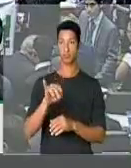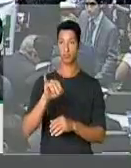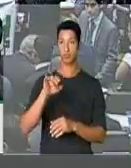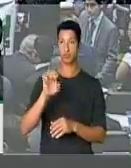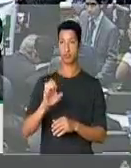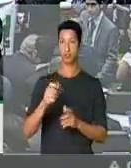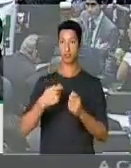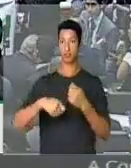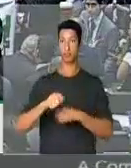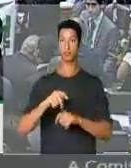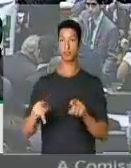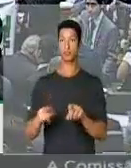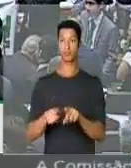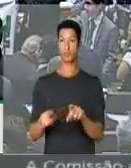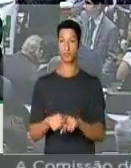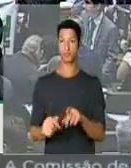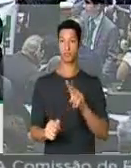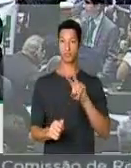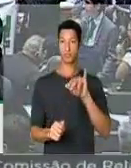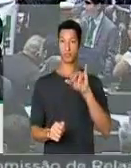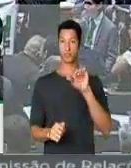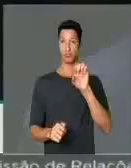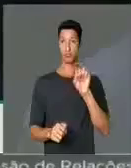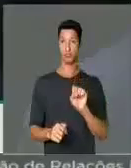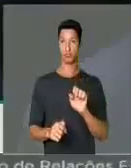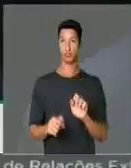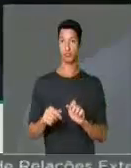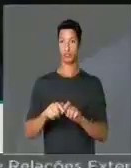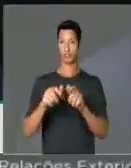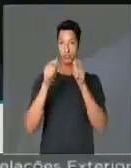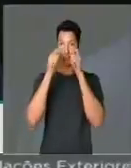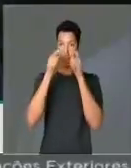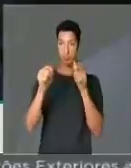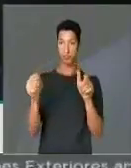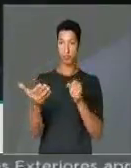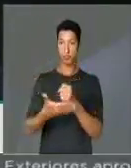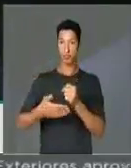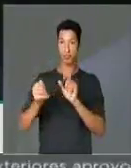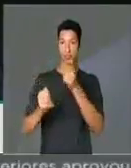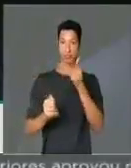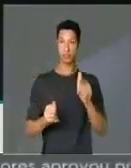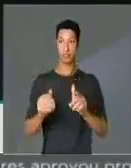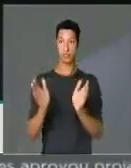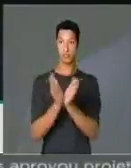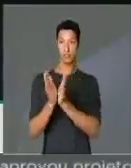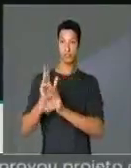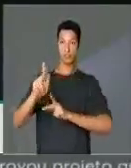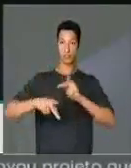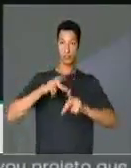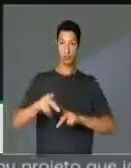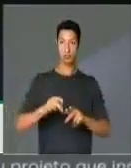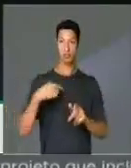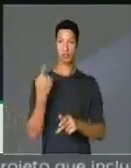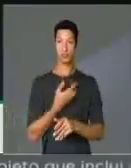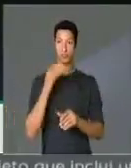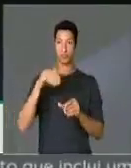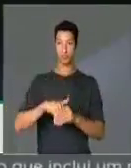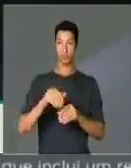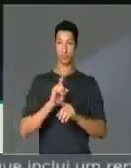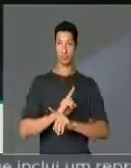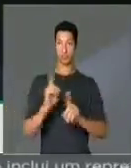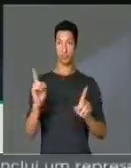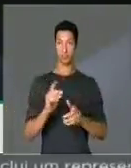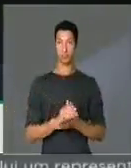economicista, de viés de interesses menores que não do conjunto da população. Nosso voto